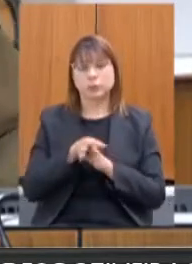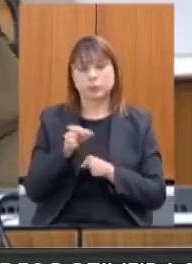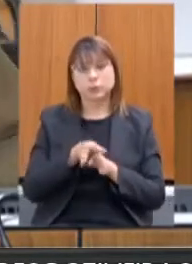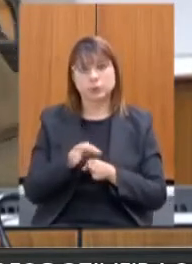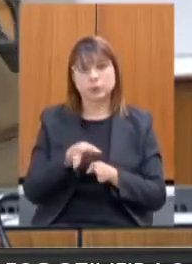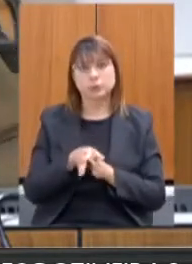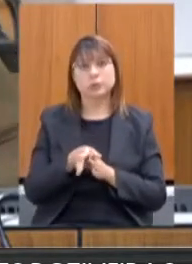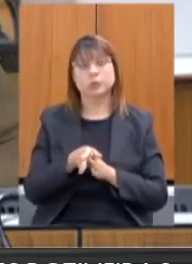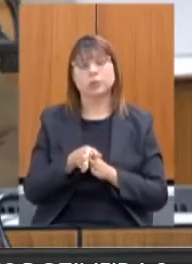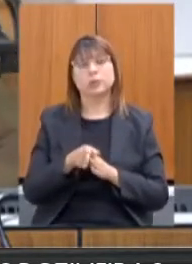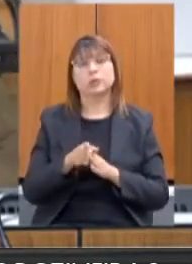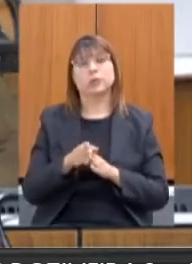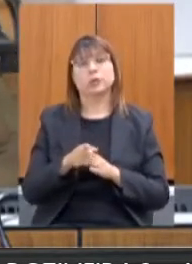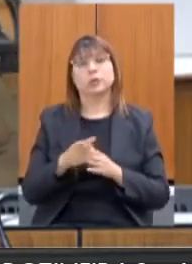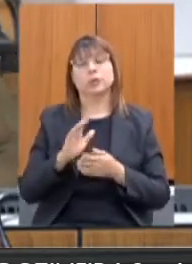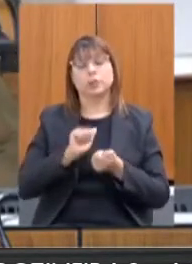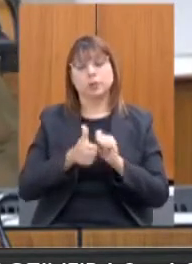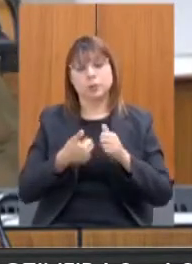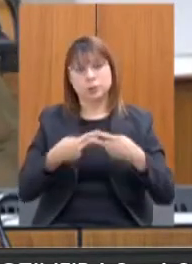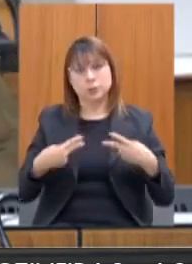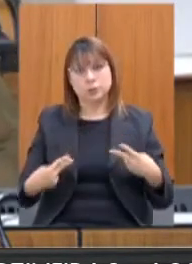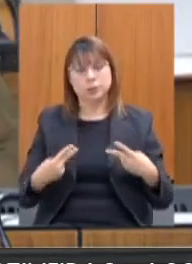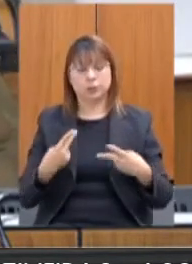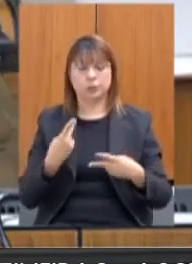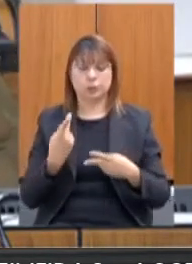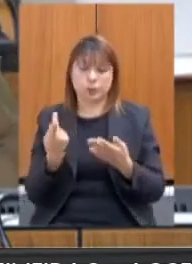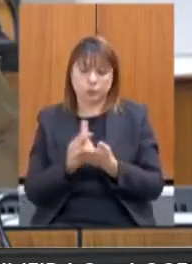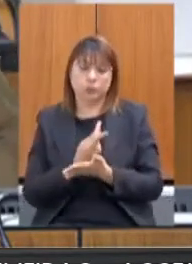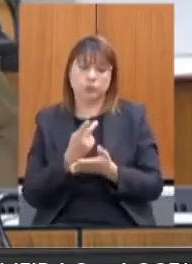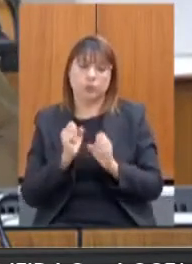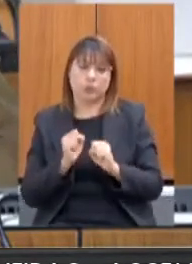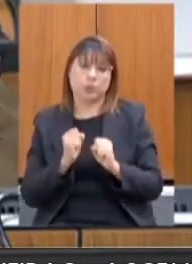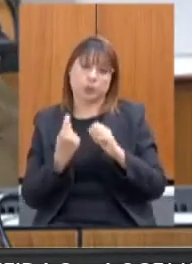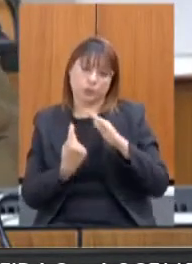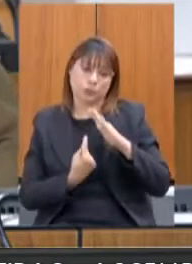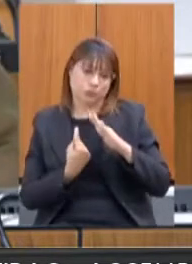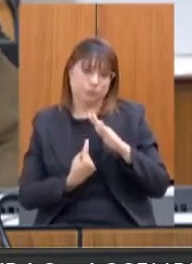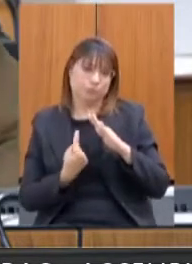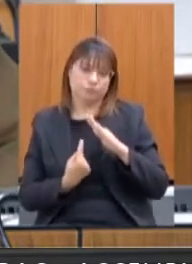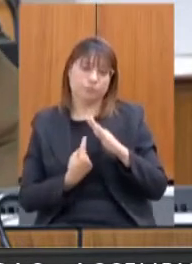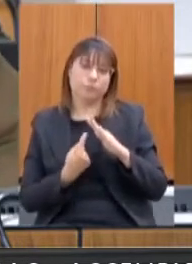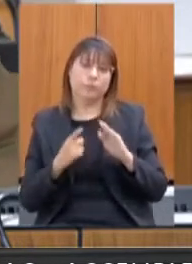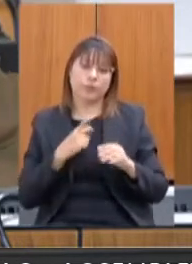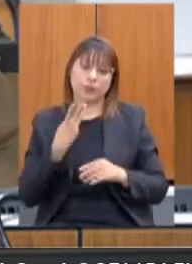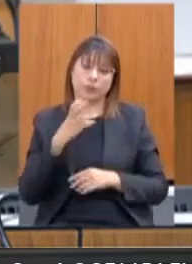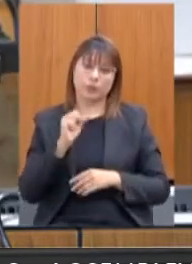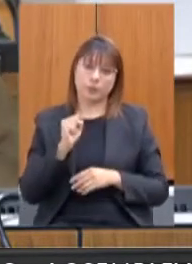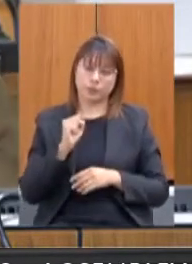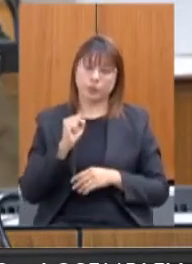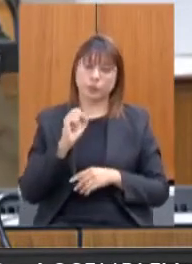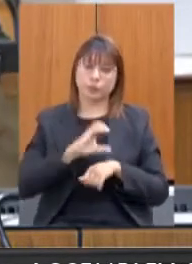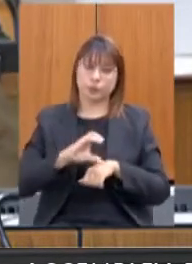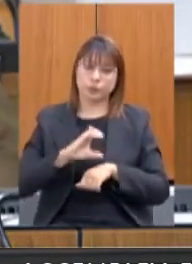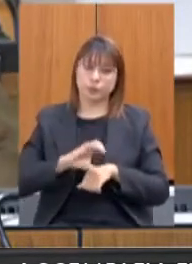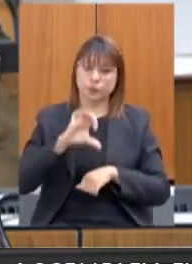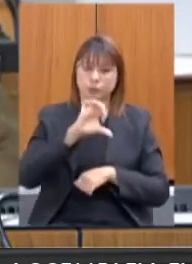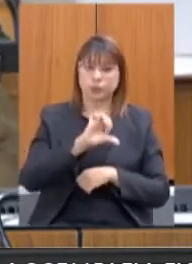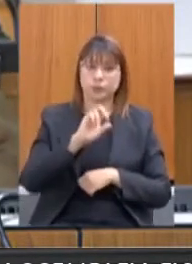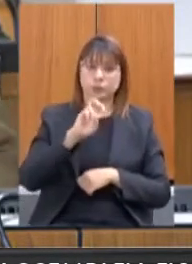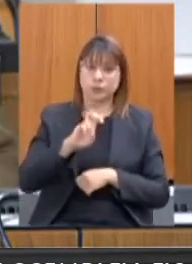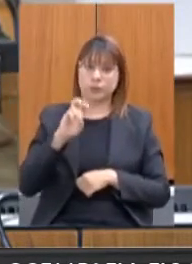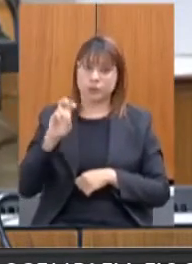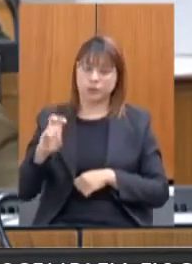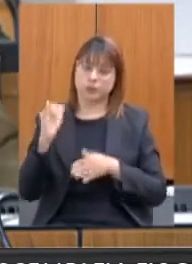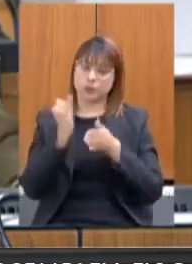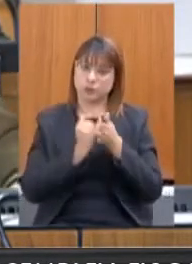esportivas para serem realizadas em isolamento. Tivemos 38 cursos indicados, 955